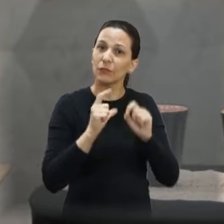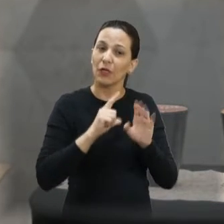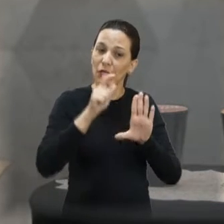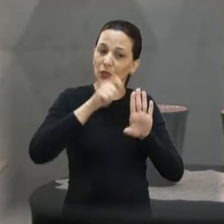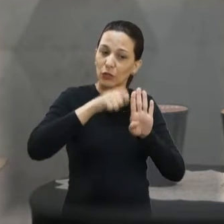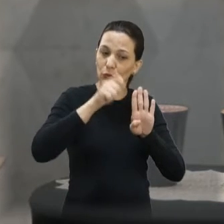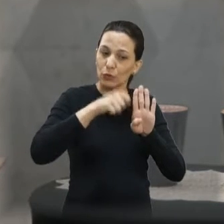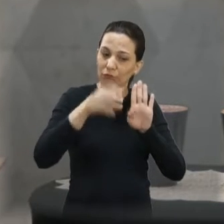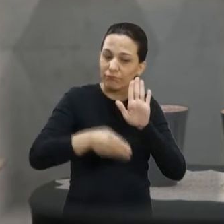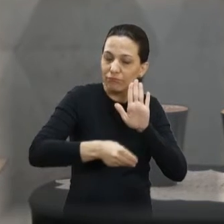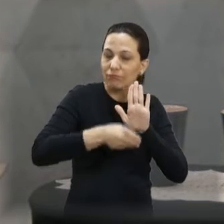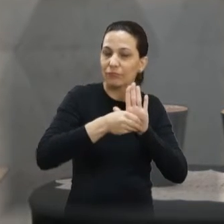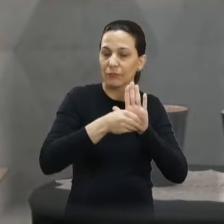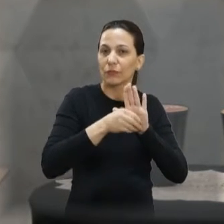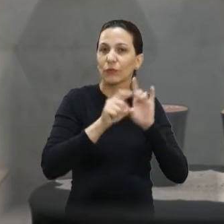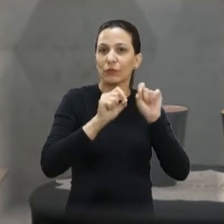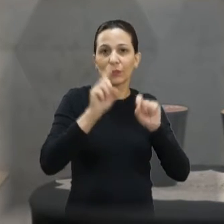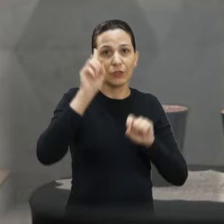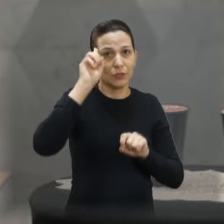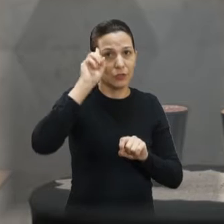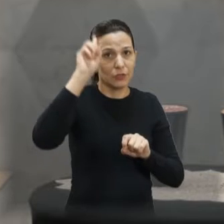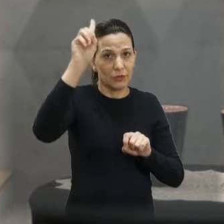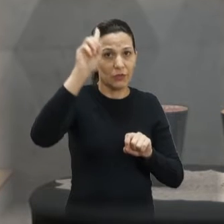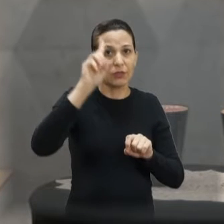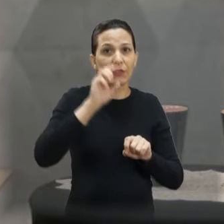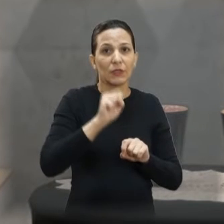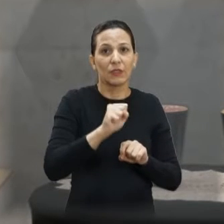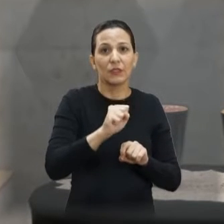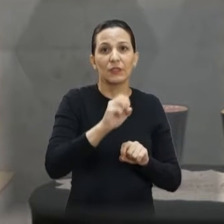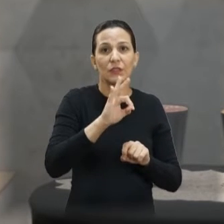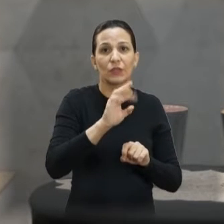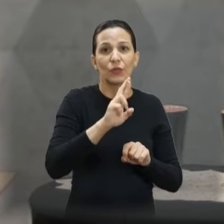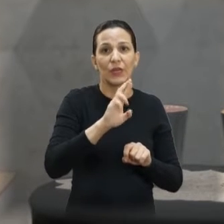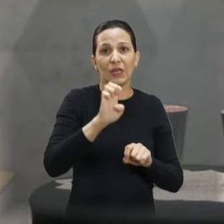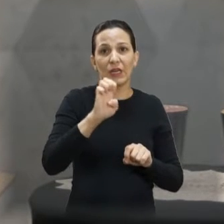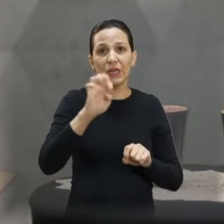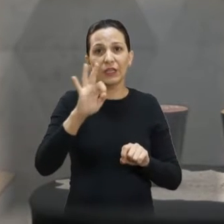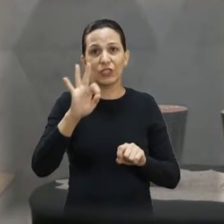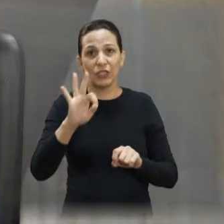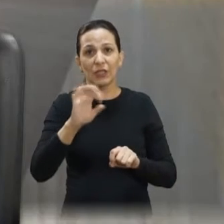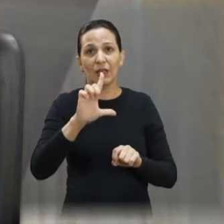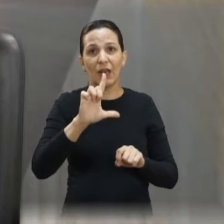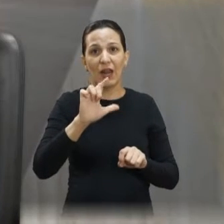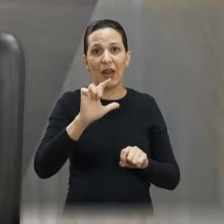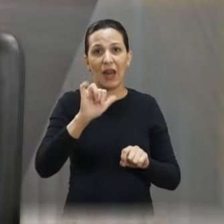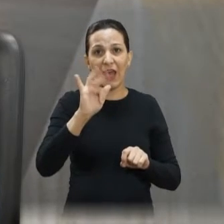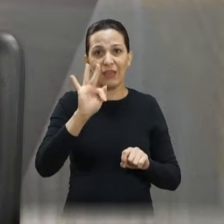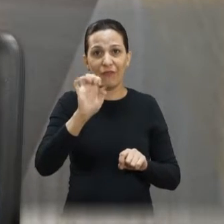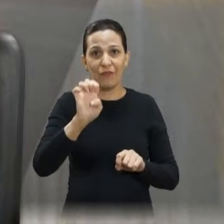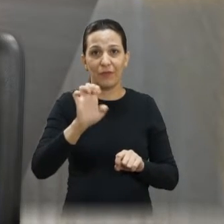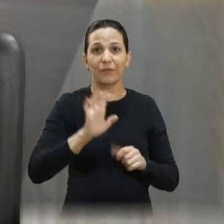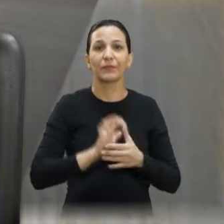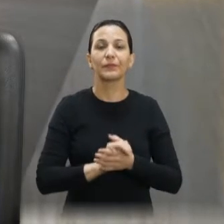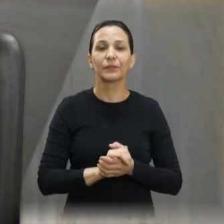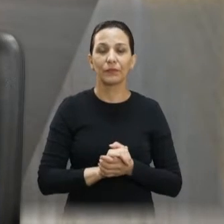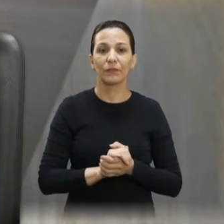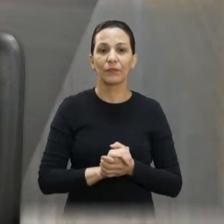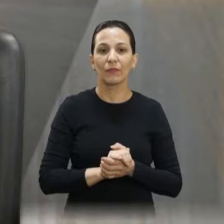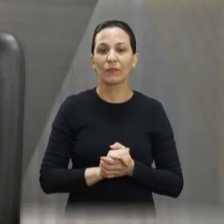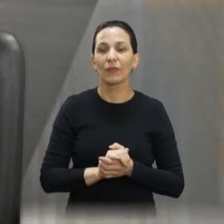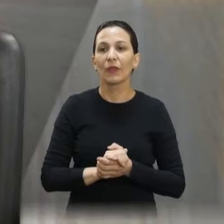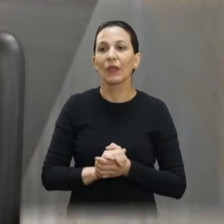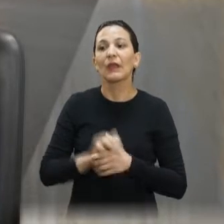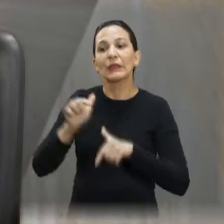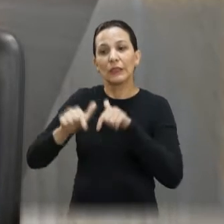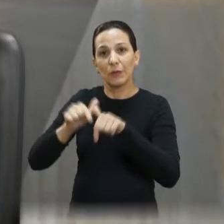calendário de eventos do município foi o dia do Street Life. É, Street Life. O Street Life é um trabalho também da